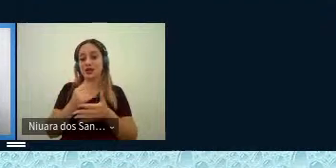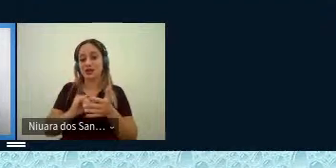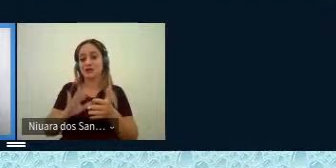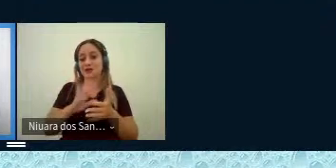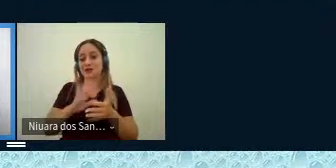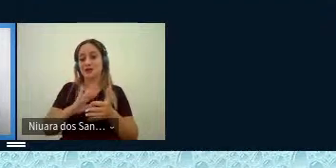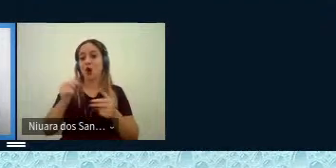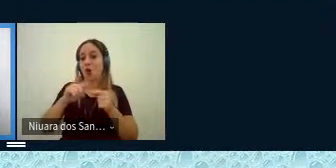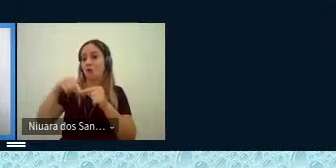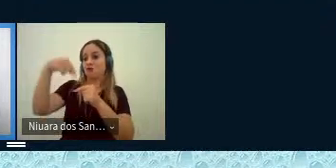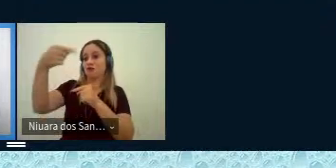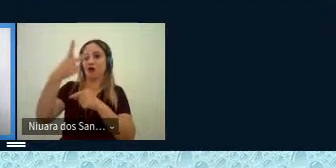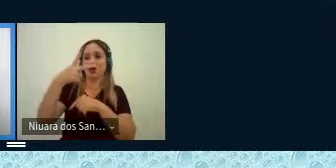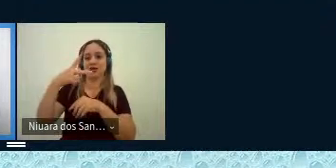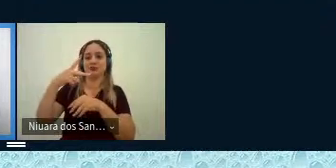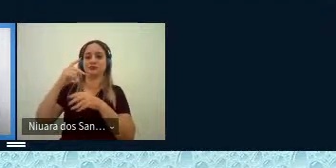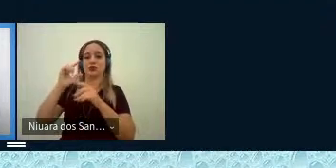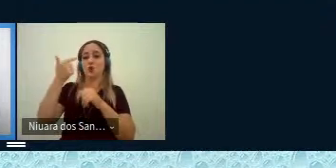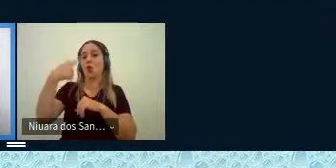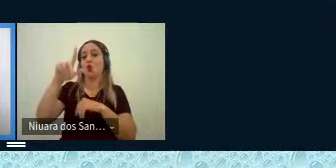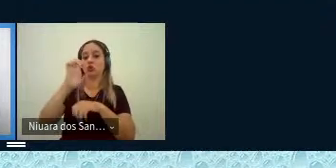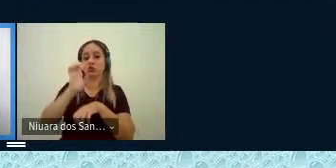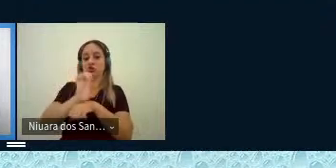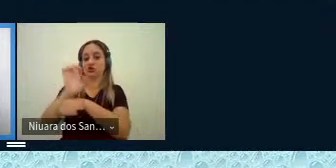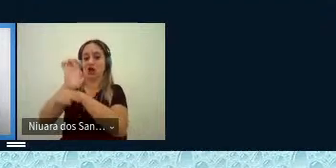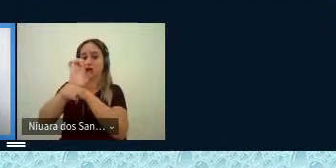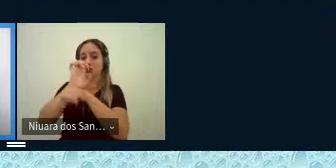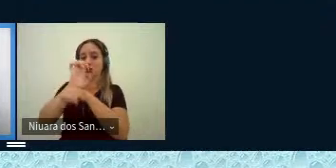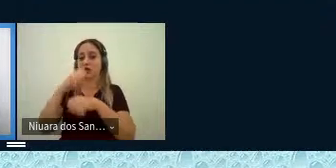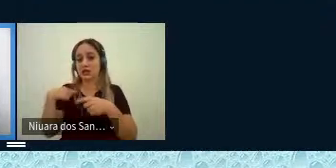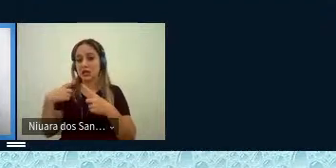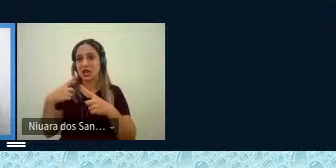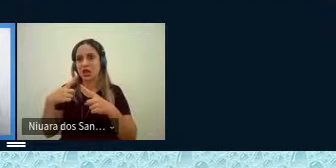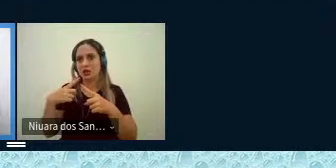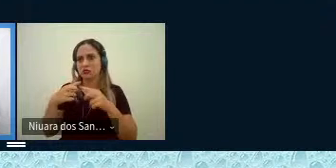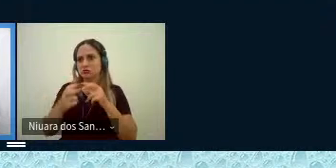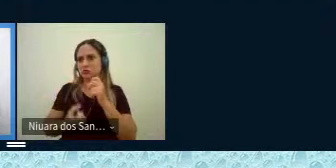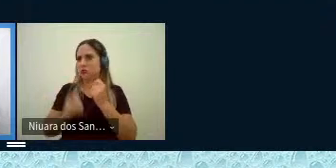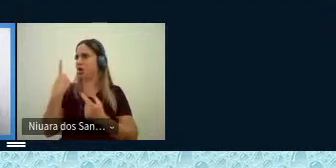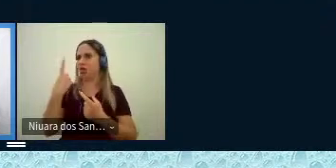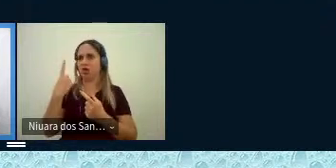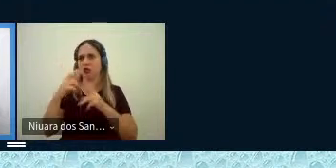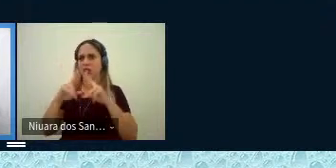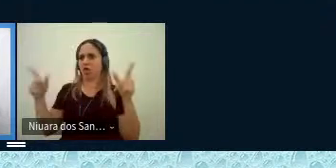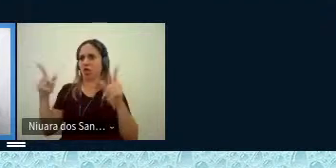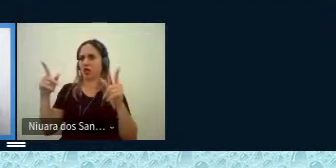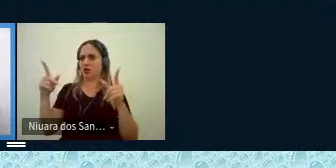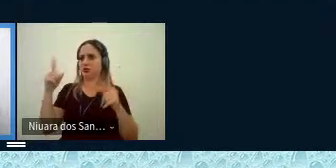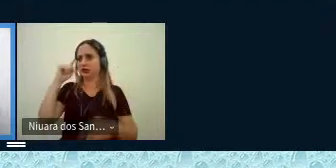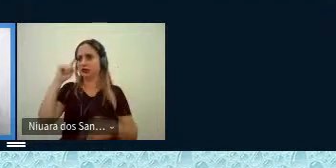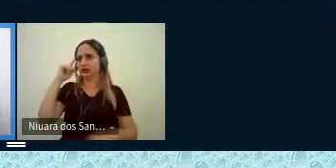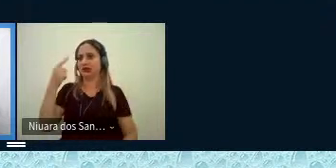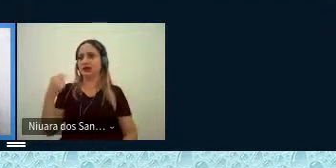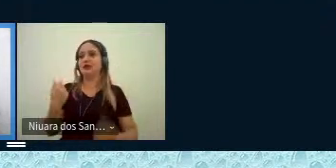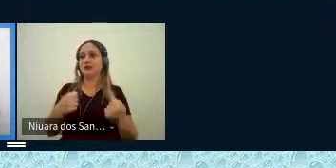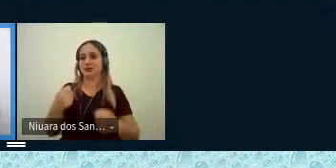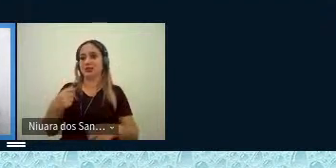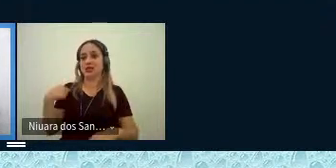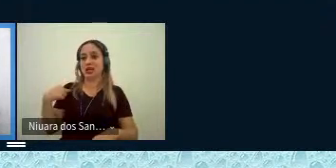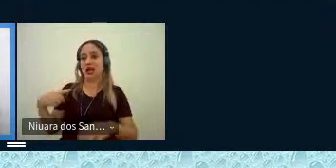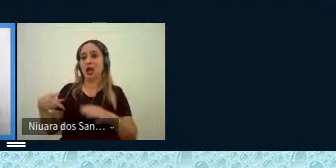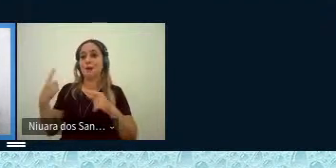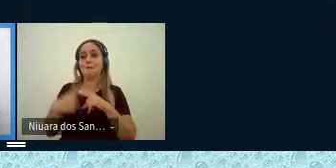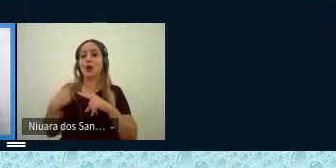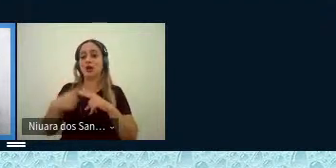vinda de fora e que quando ela em alguns momentos ela destona da ideia aí você diz é verdade tinha que ter ilustração porque